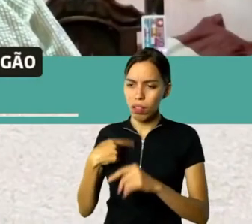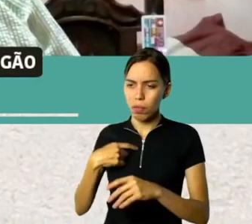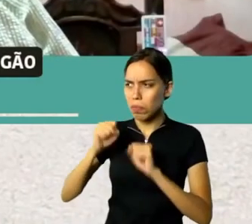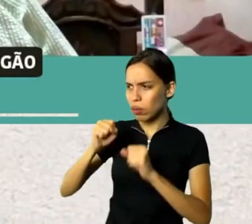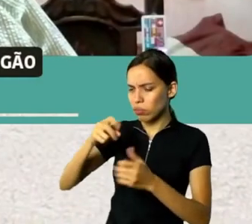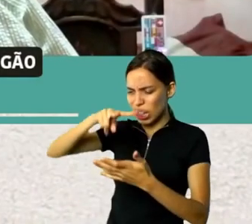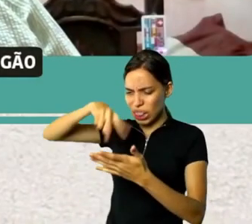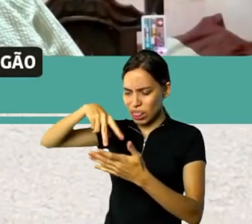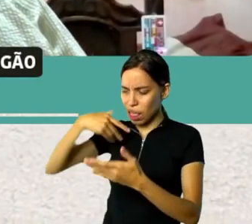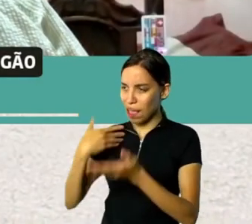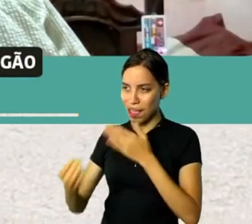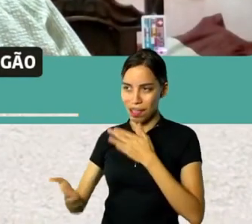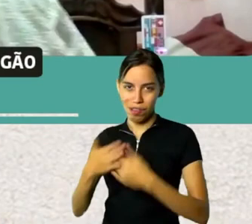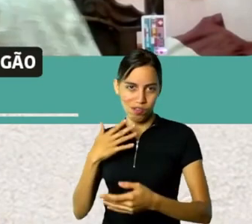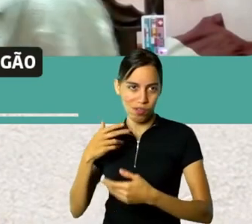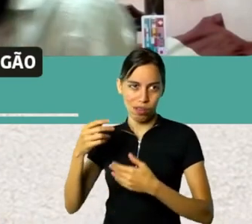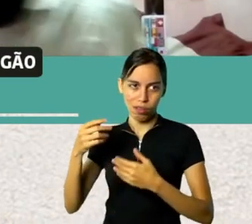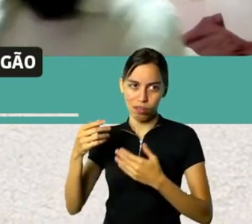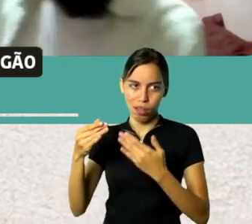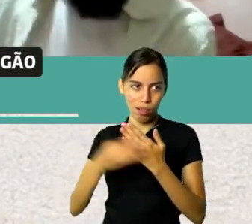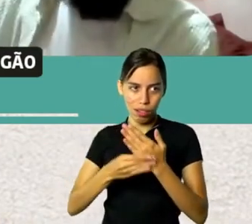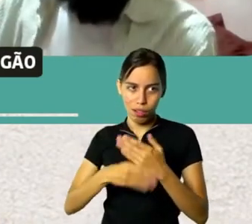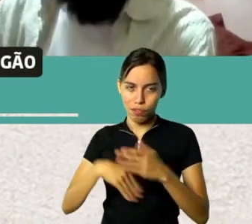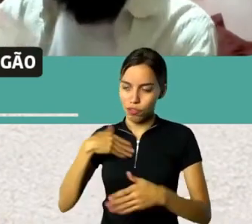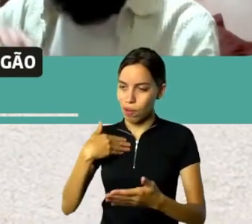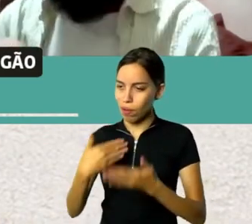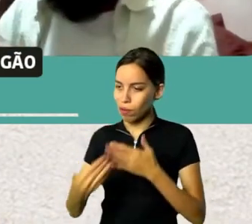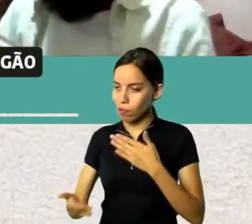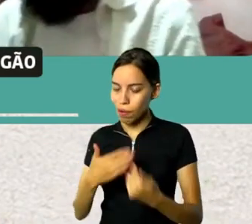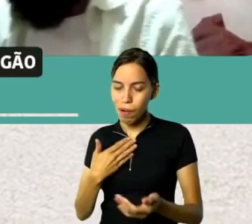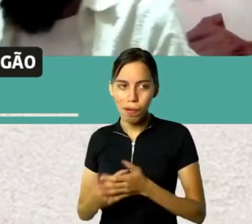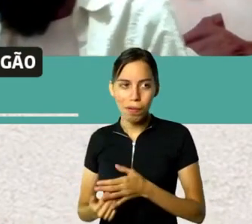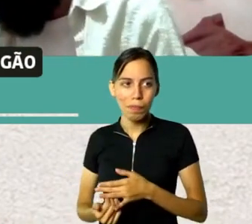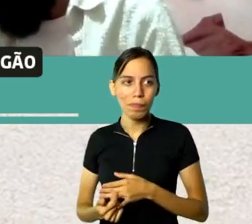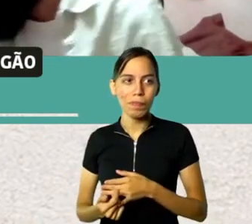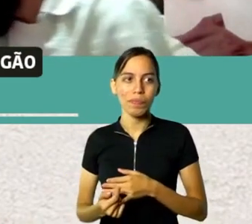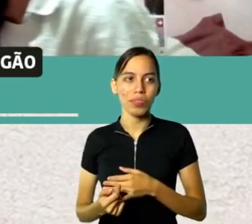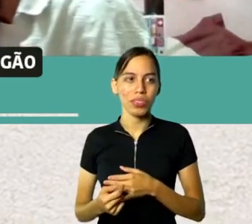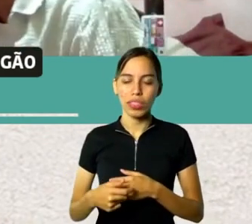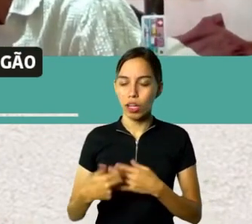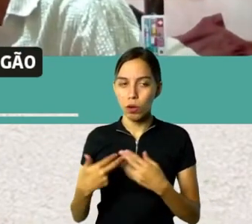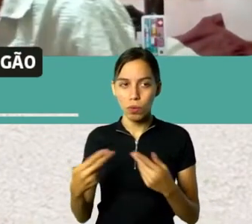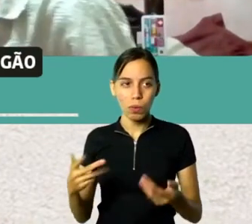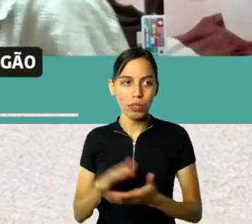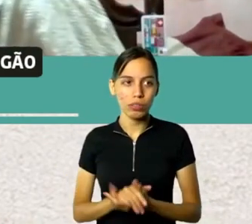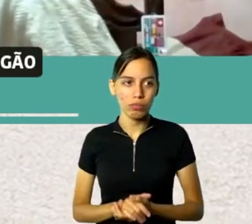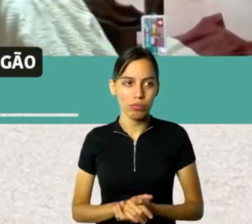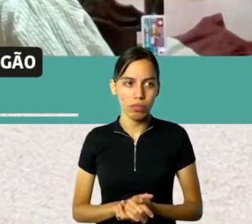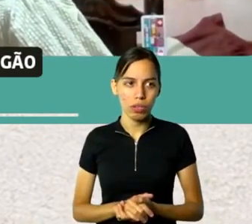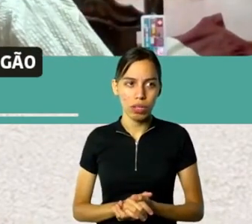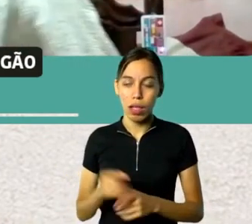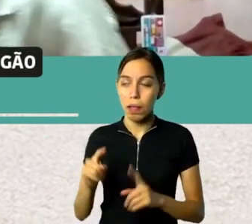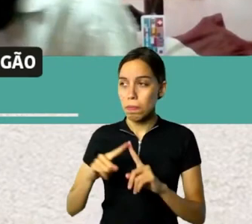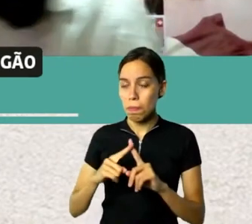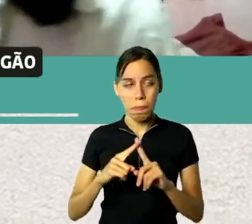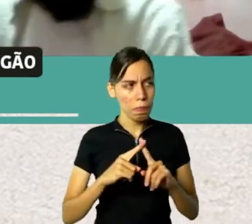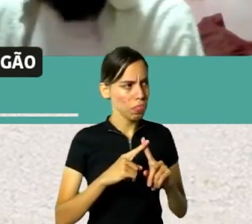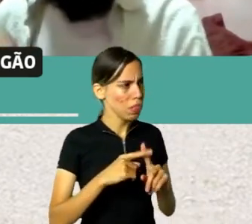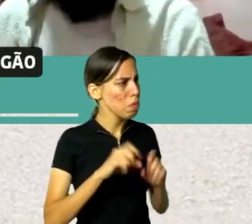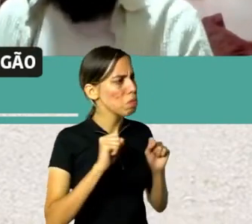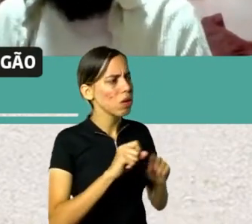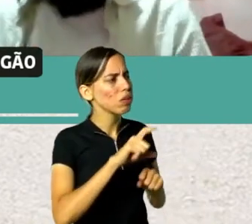Não sei o que vocês acham, o que eu devo ler. Ah, pega do Joaquim, rola aí para a gente uma parte bem polêmica.